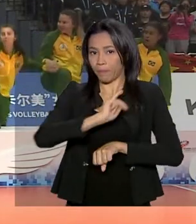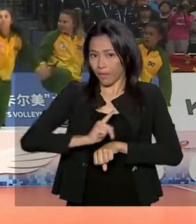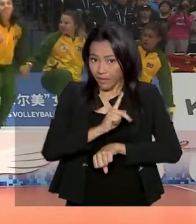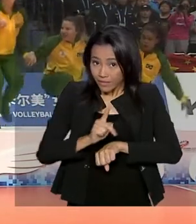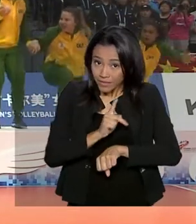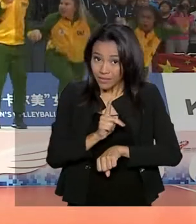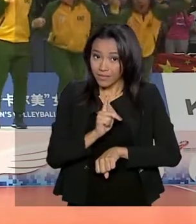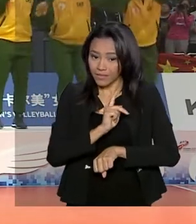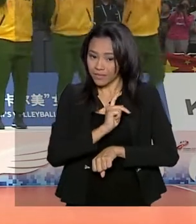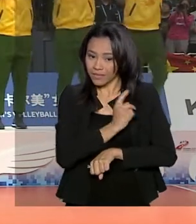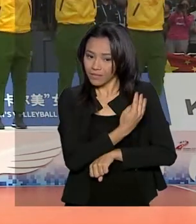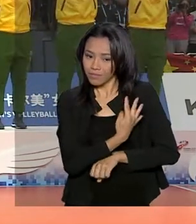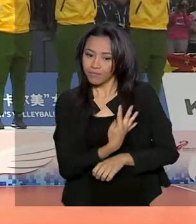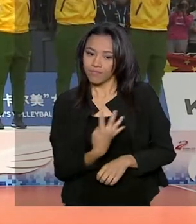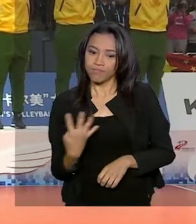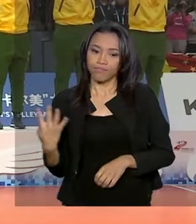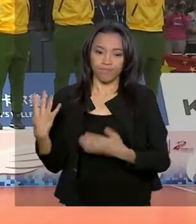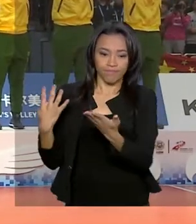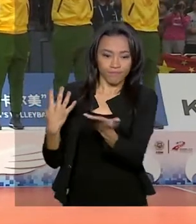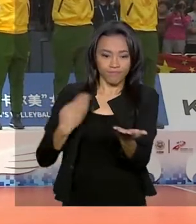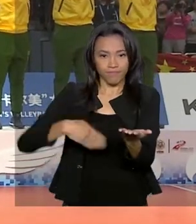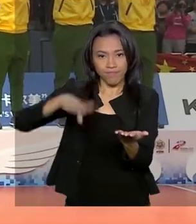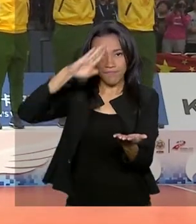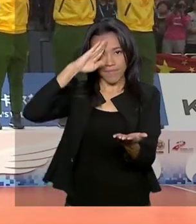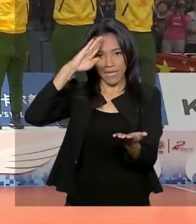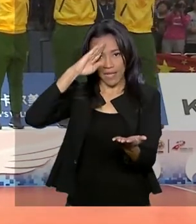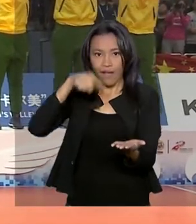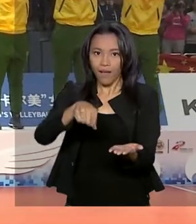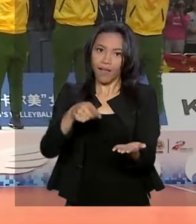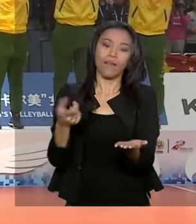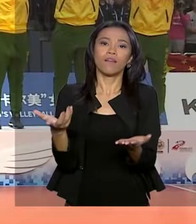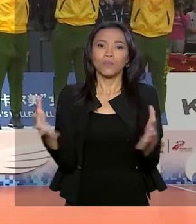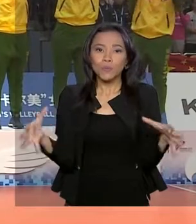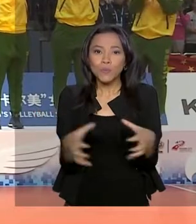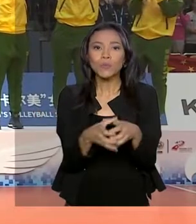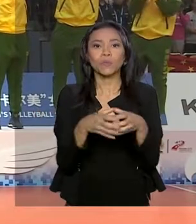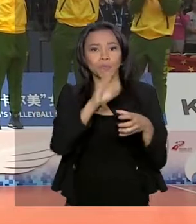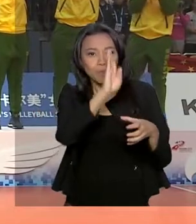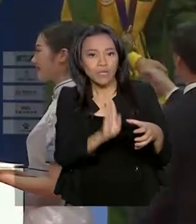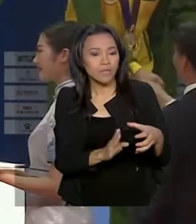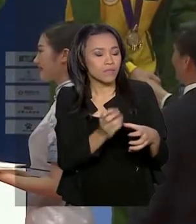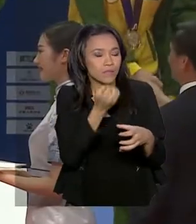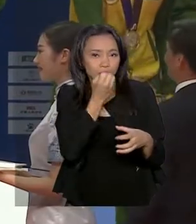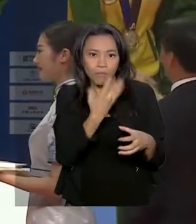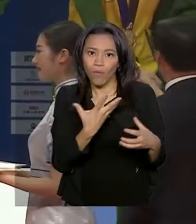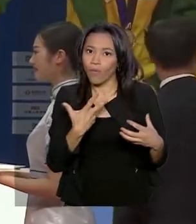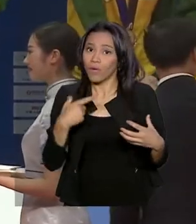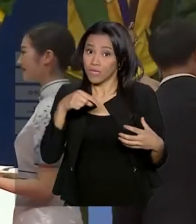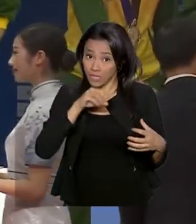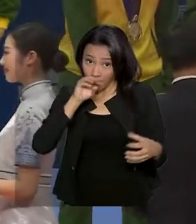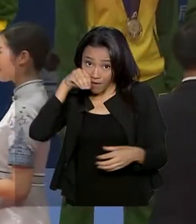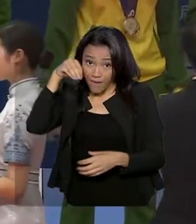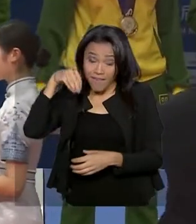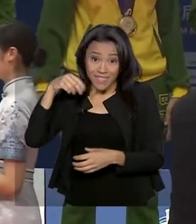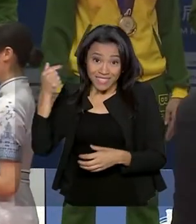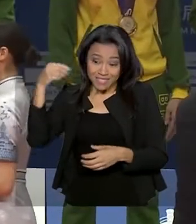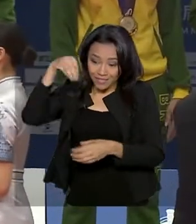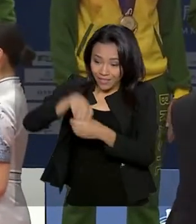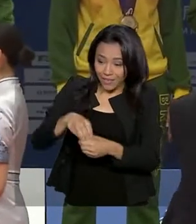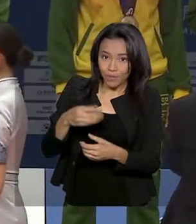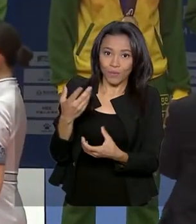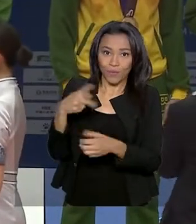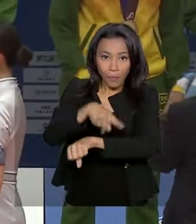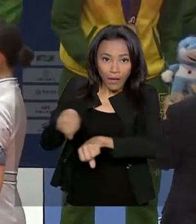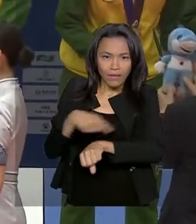um atleta militar, fazer parte do exército brasileiro, já é maravilhoso. Essa vitória dentro da China, por ser dentro da China,